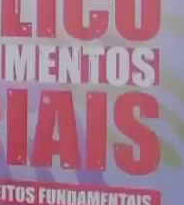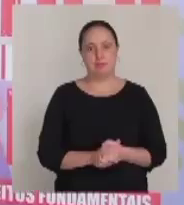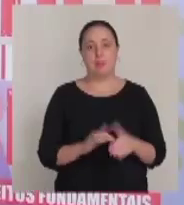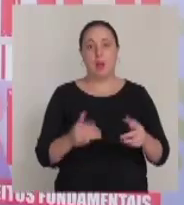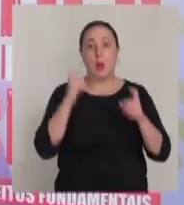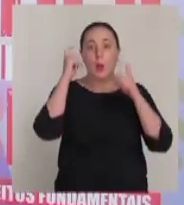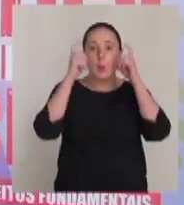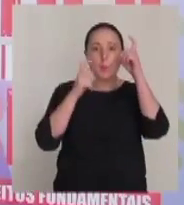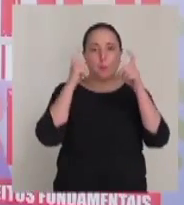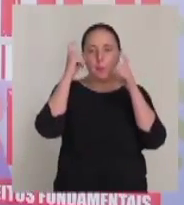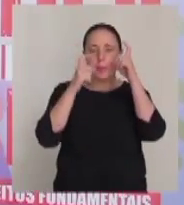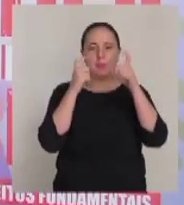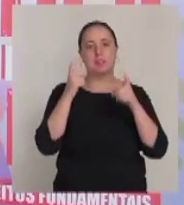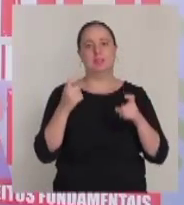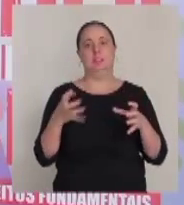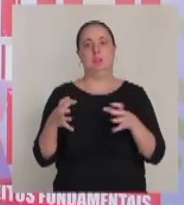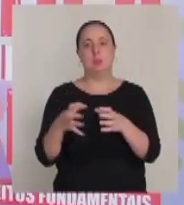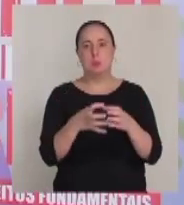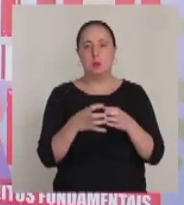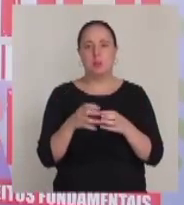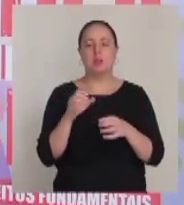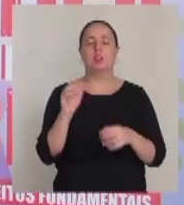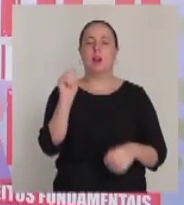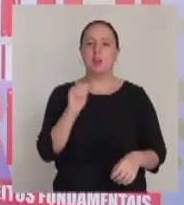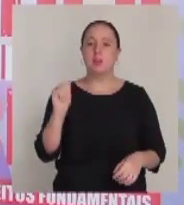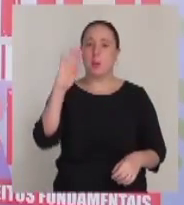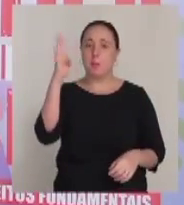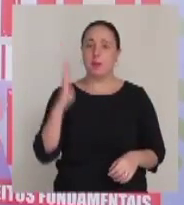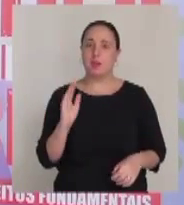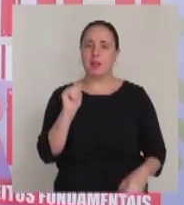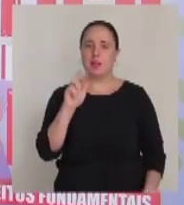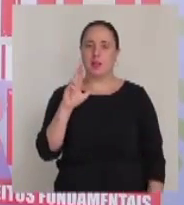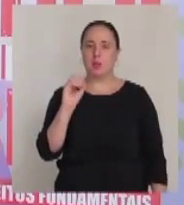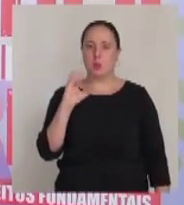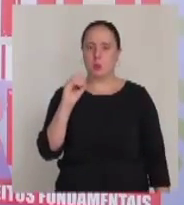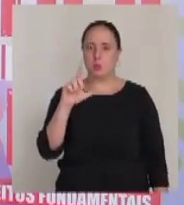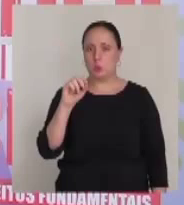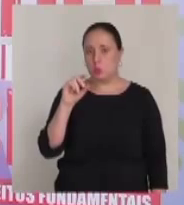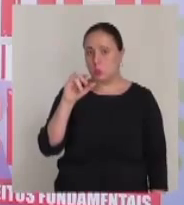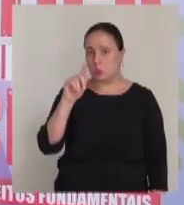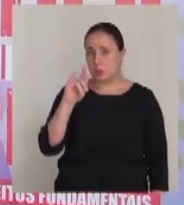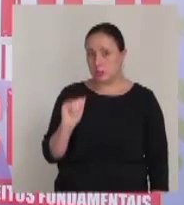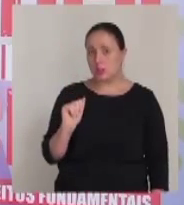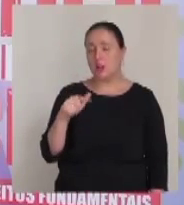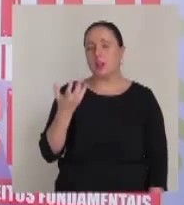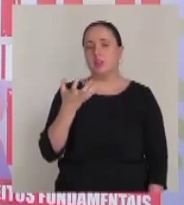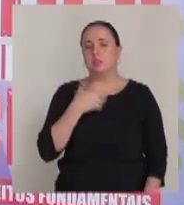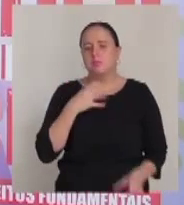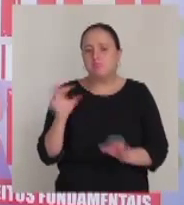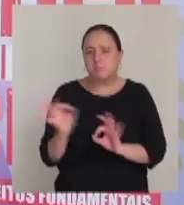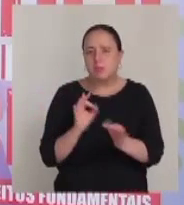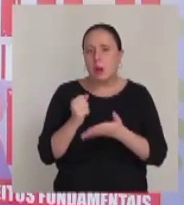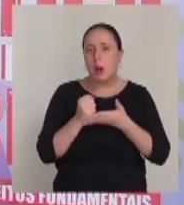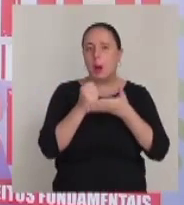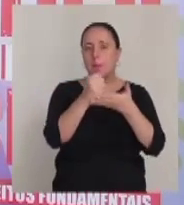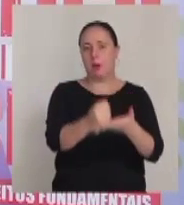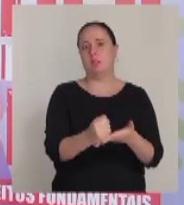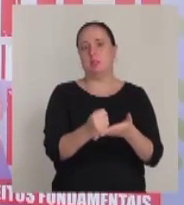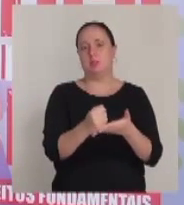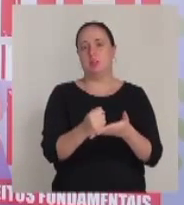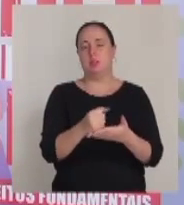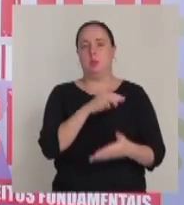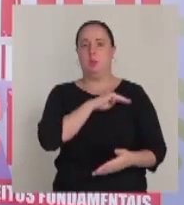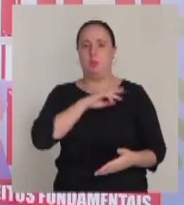A preocupação da Associação Brasileira de Agroecologia, ela é o sentido de organização e apoio à